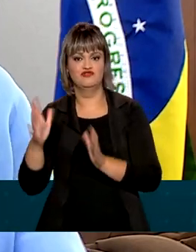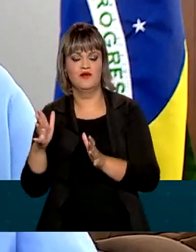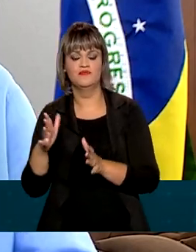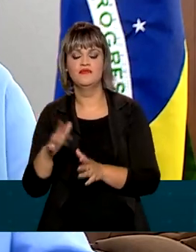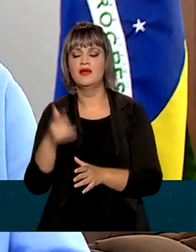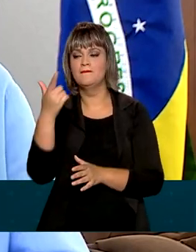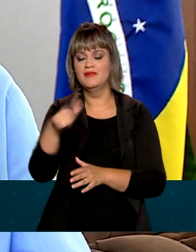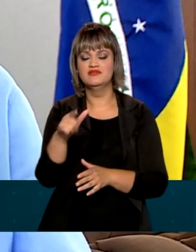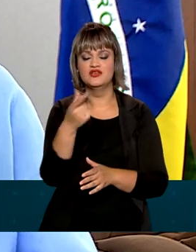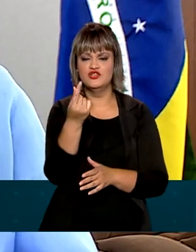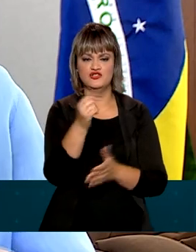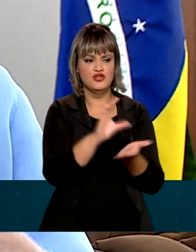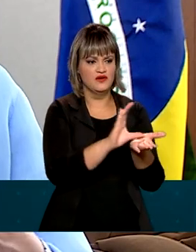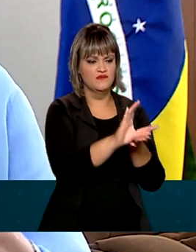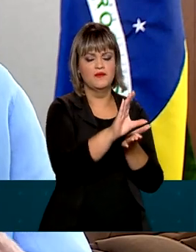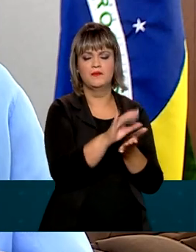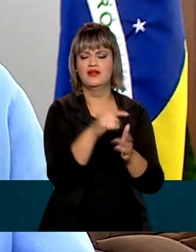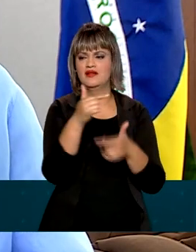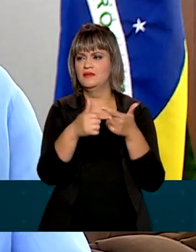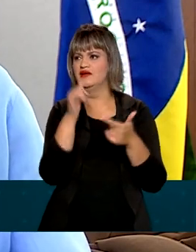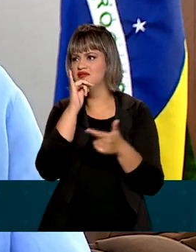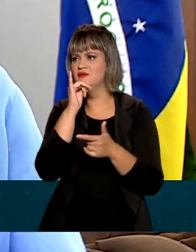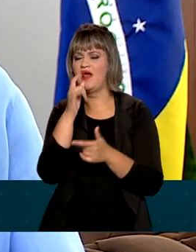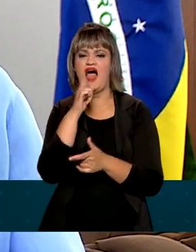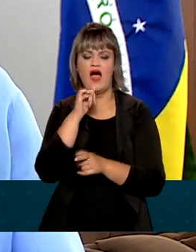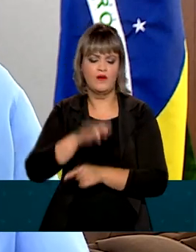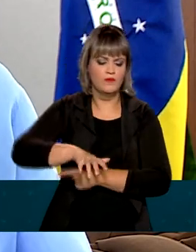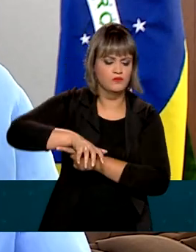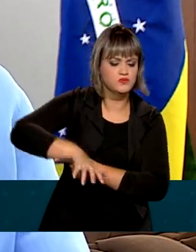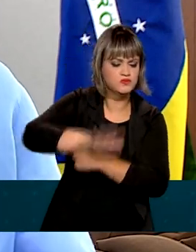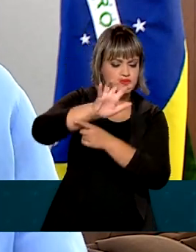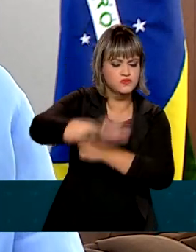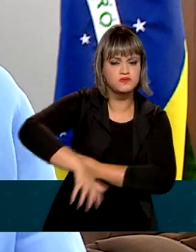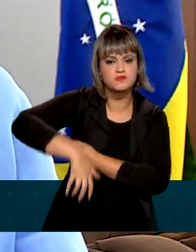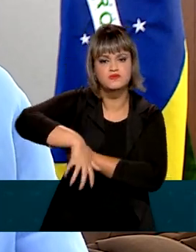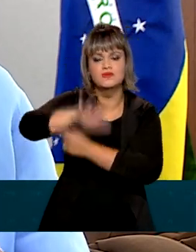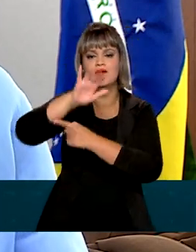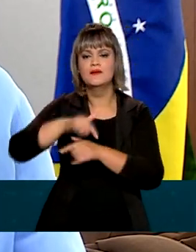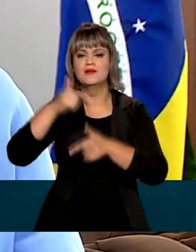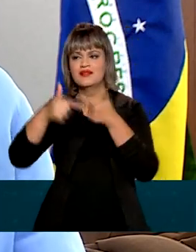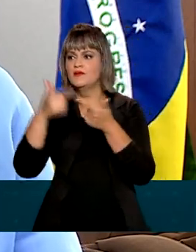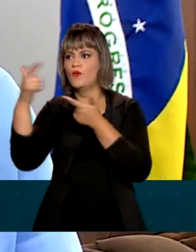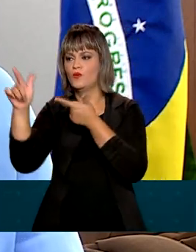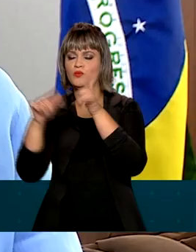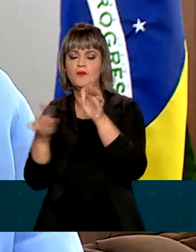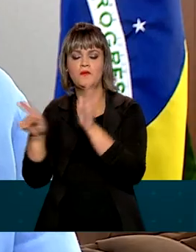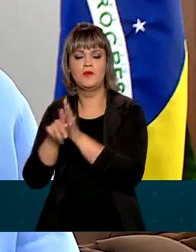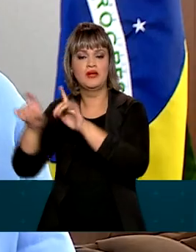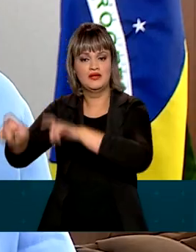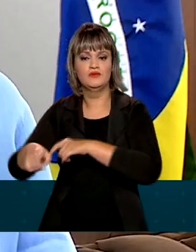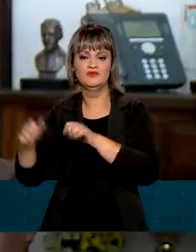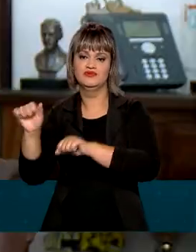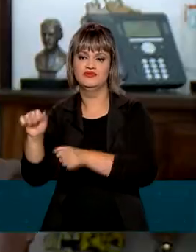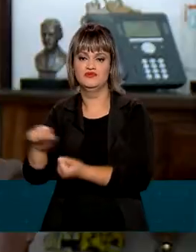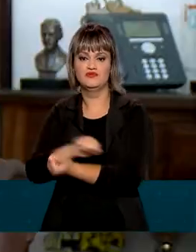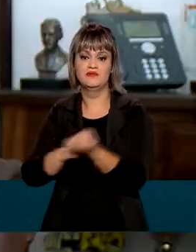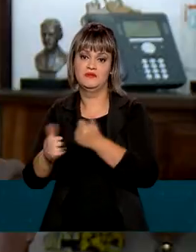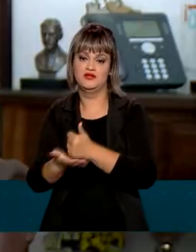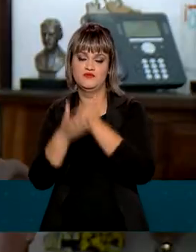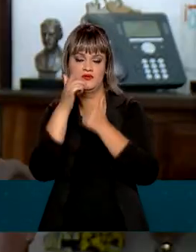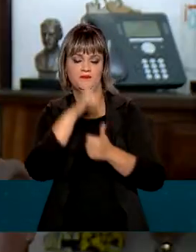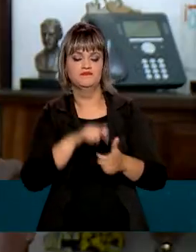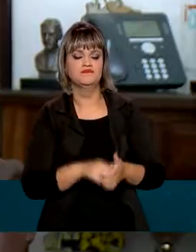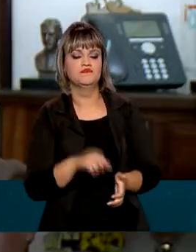programas para irrigação, enfim, para tudo aquilo que trabalha com agricultura sustentável. E o